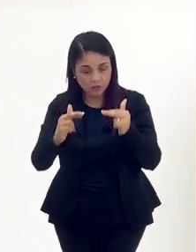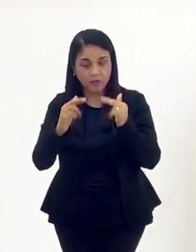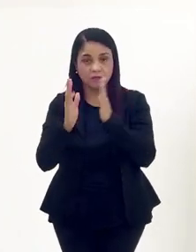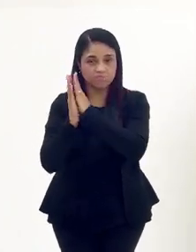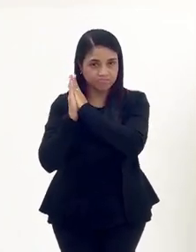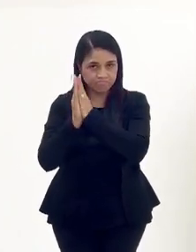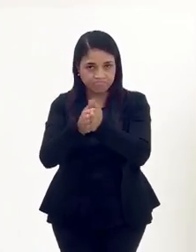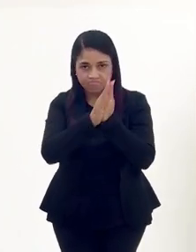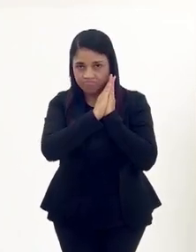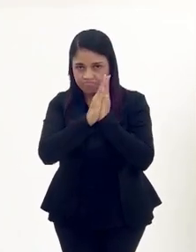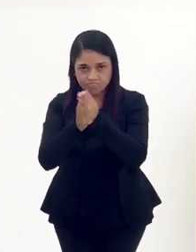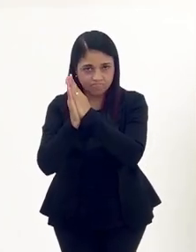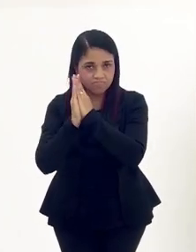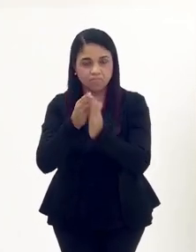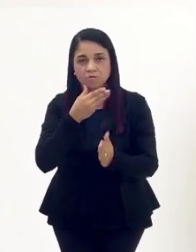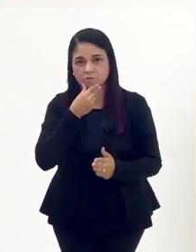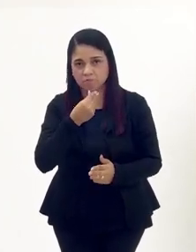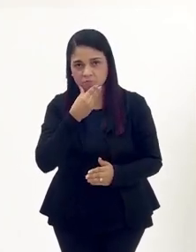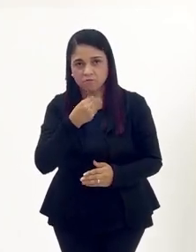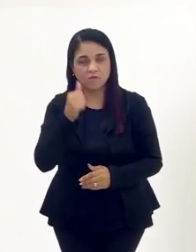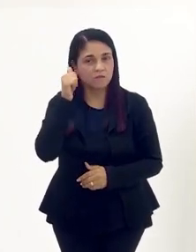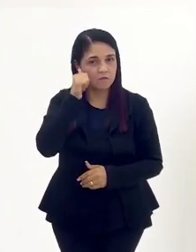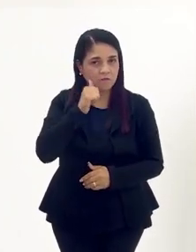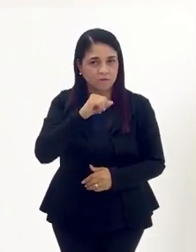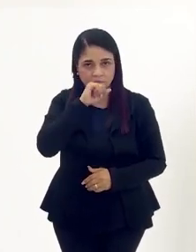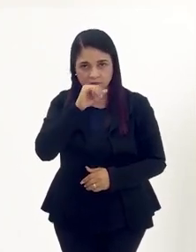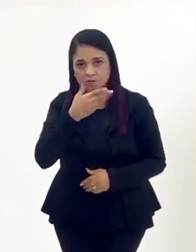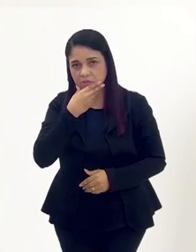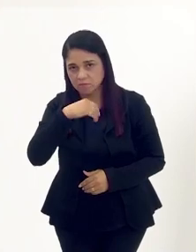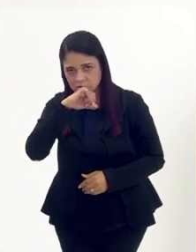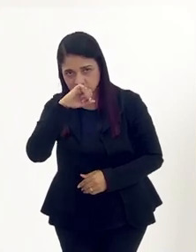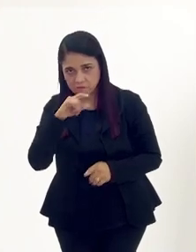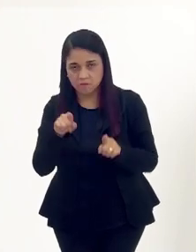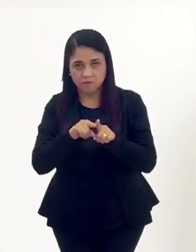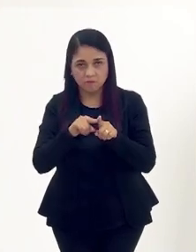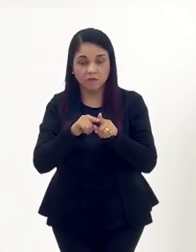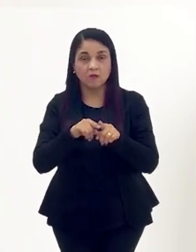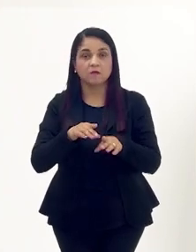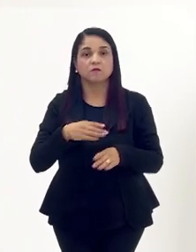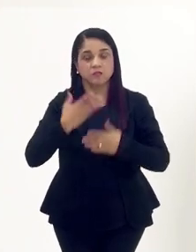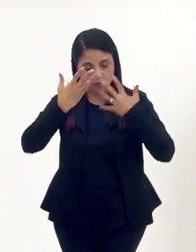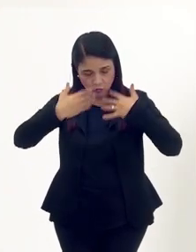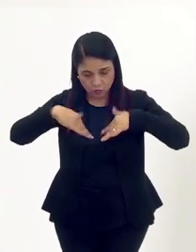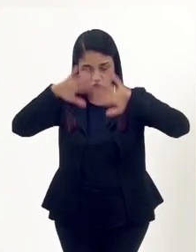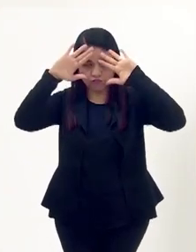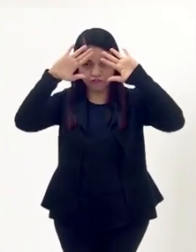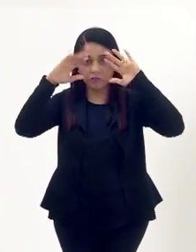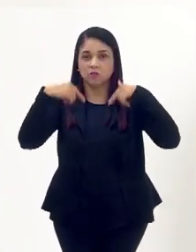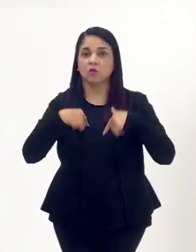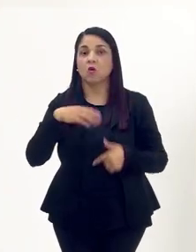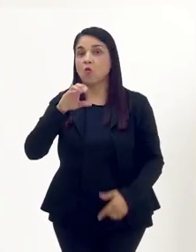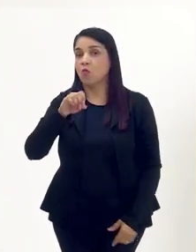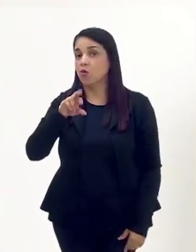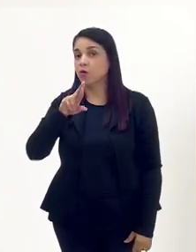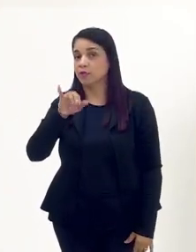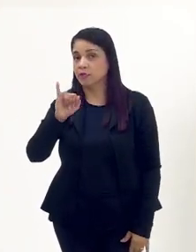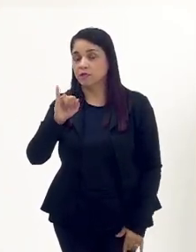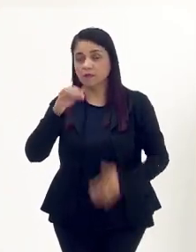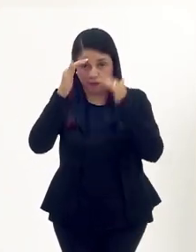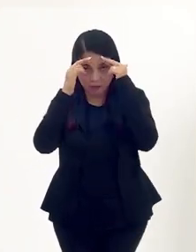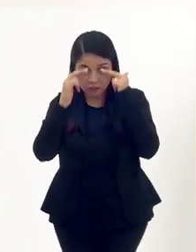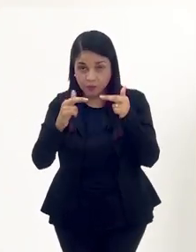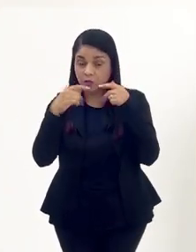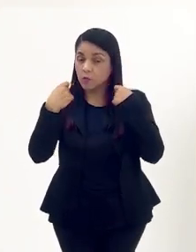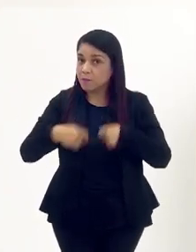Respeite o seu pai de santo. E, principalmente, respeite o seu ori. Você não foi feito à toa, né? Então,